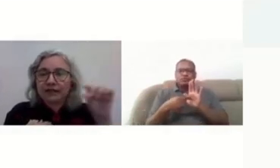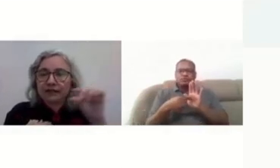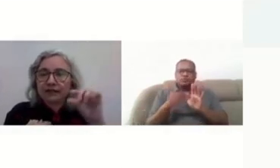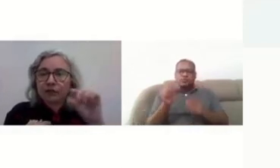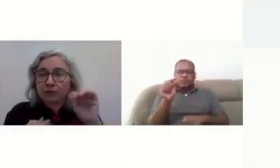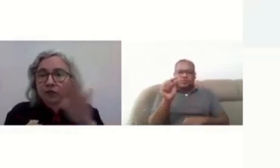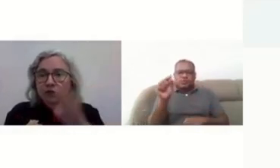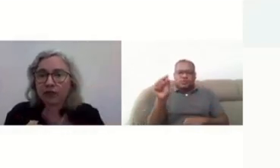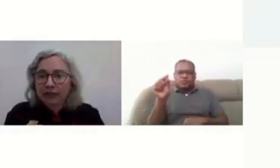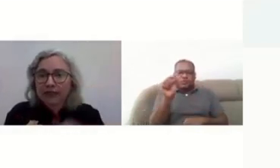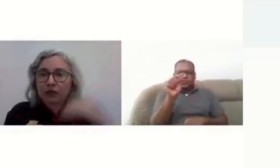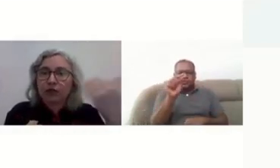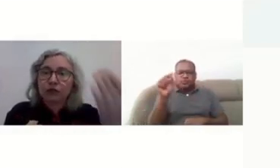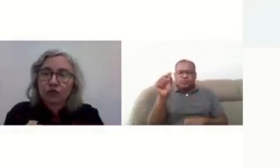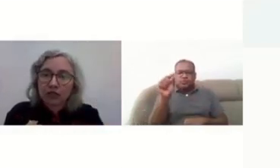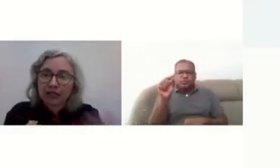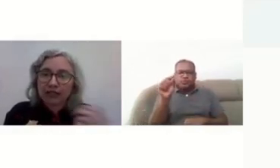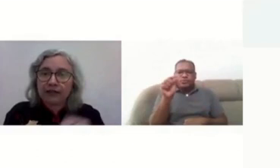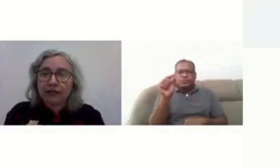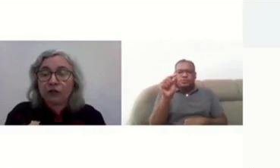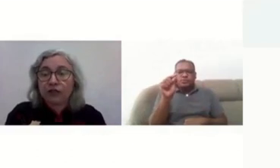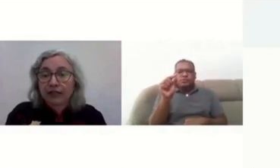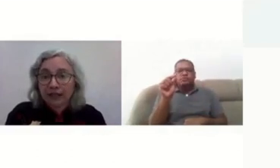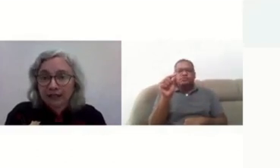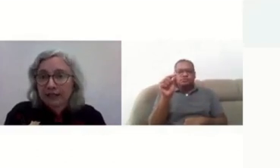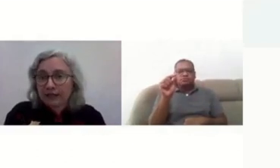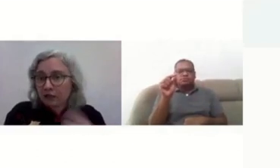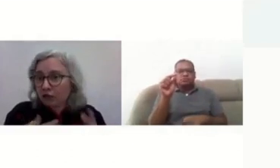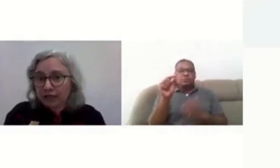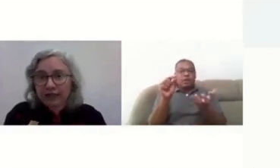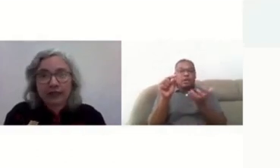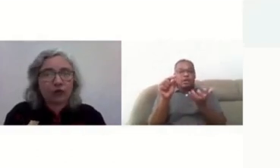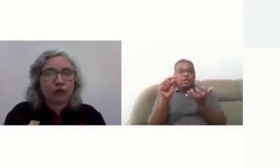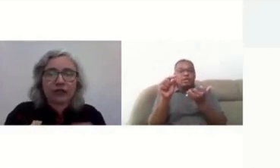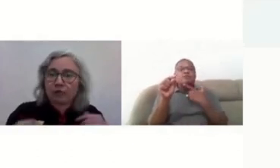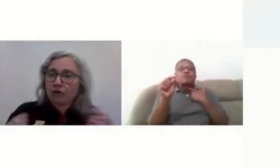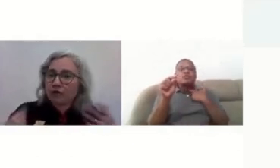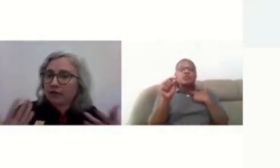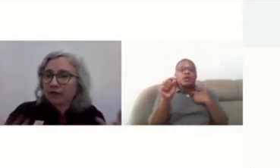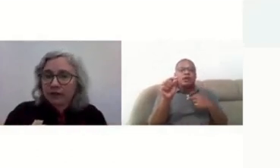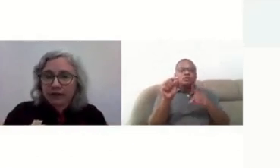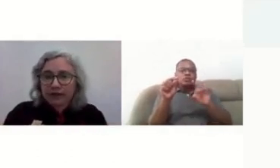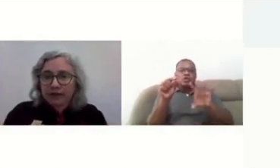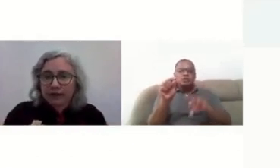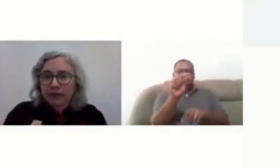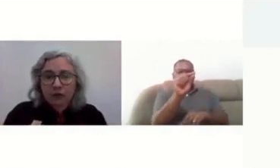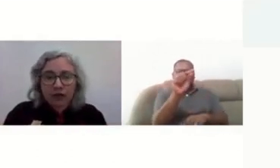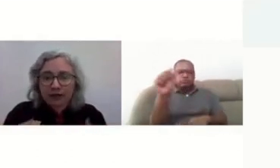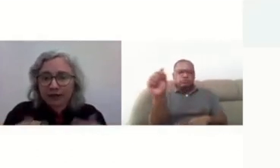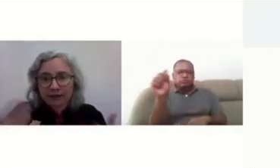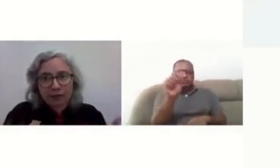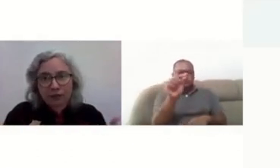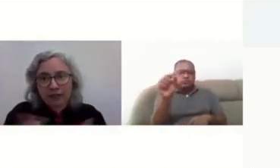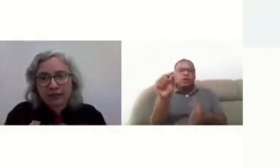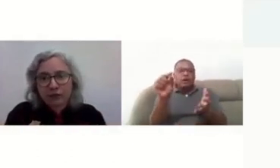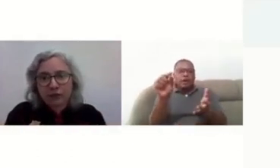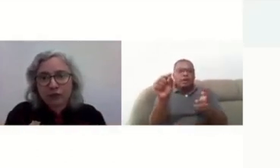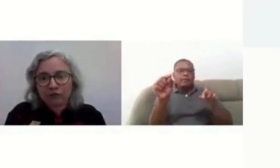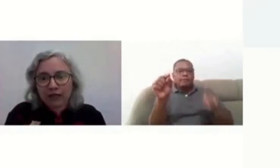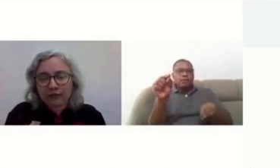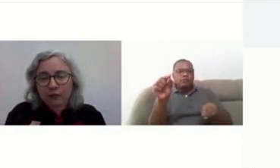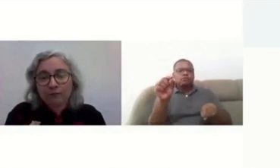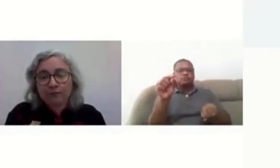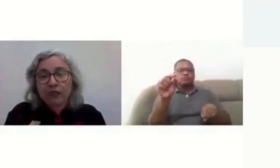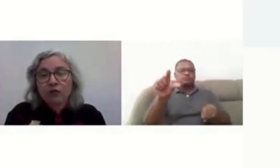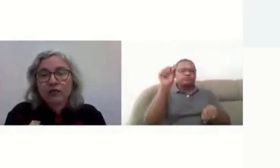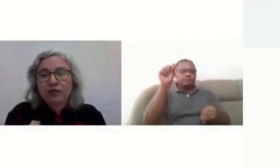rastreando e a pessoa aplica quando chega no que ela quer escolher ou na resposta adequada para o que está sendo